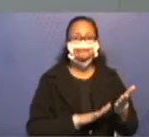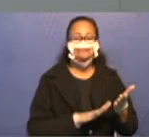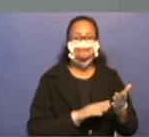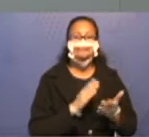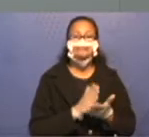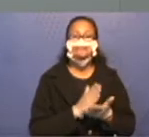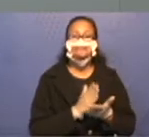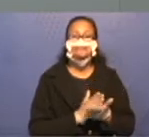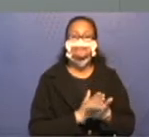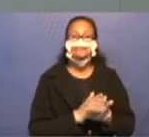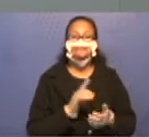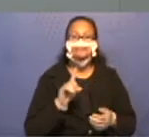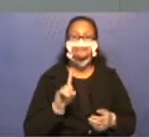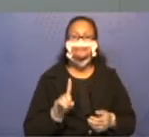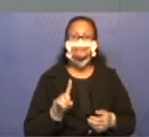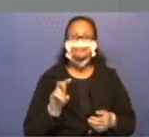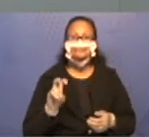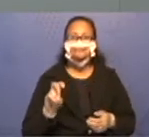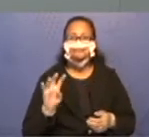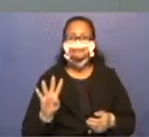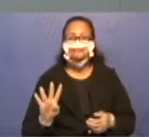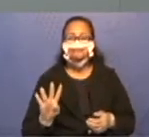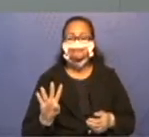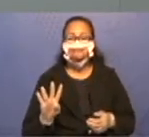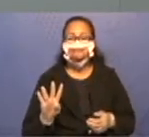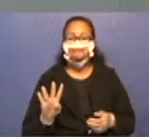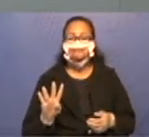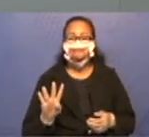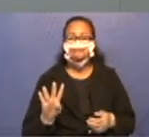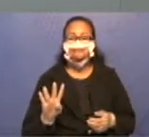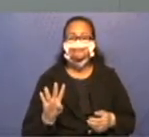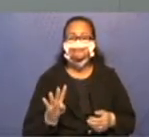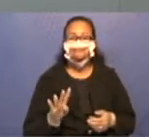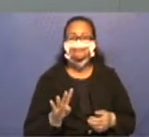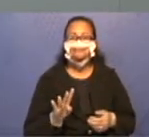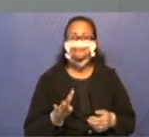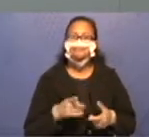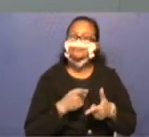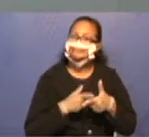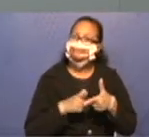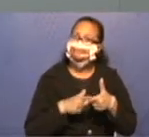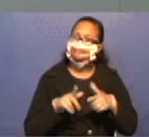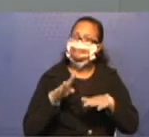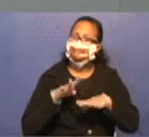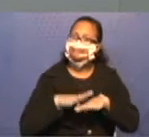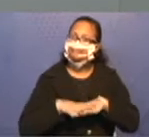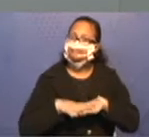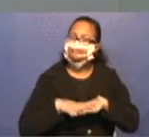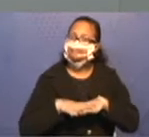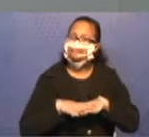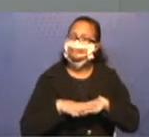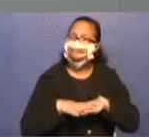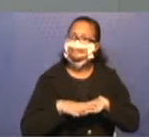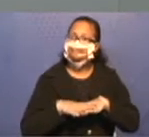da página 154. É uma situação problema. Vamos